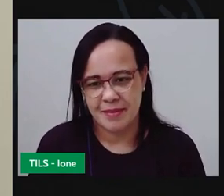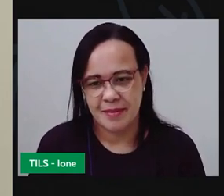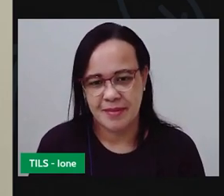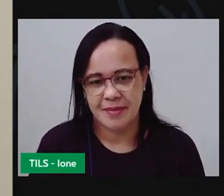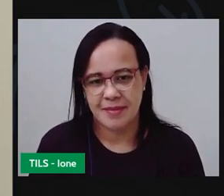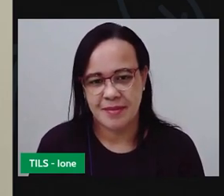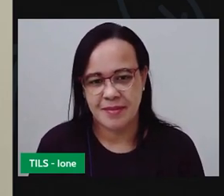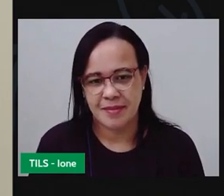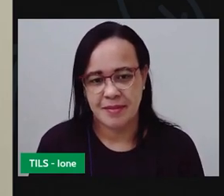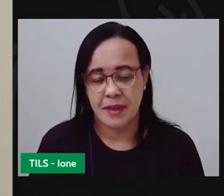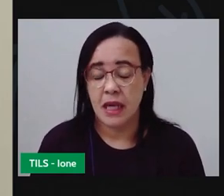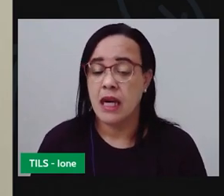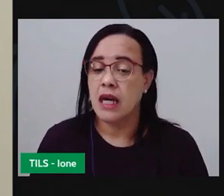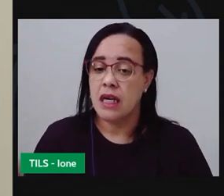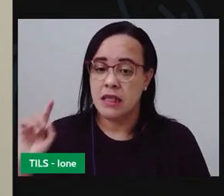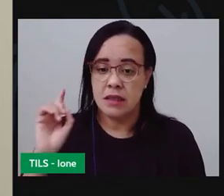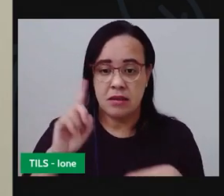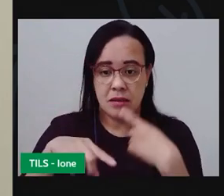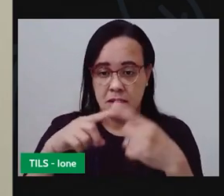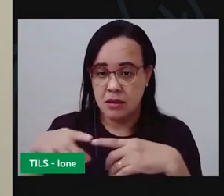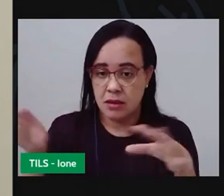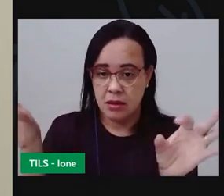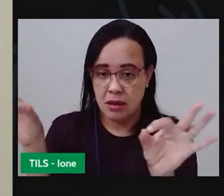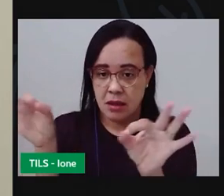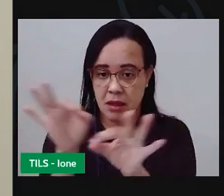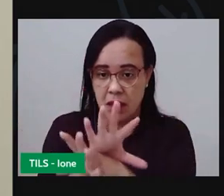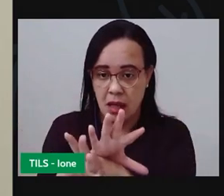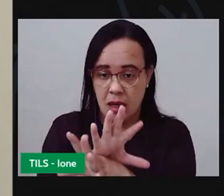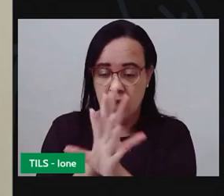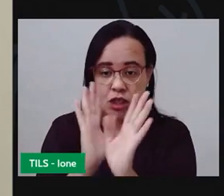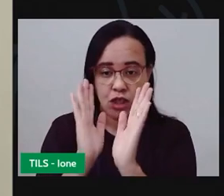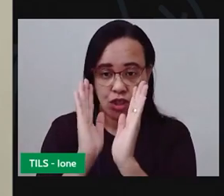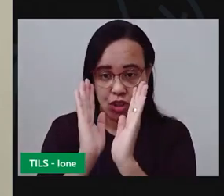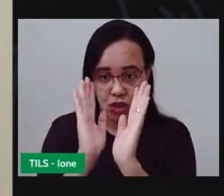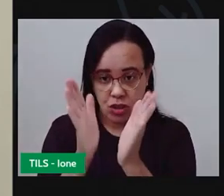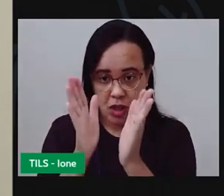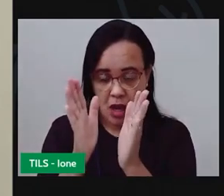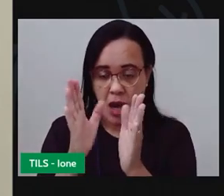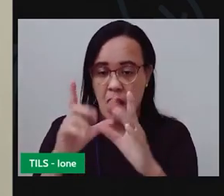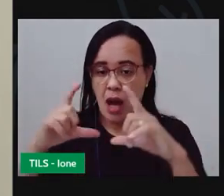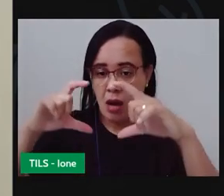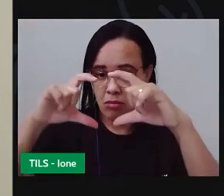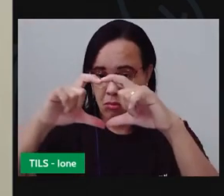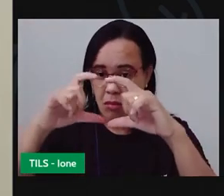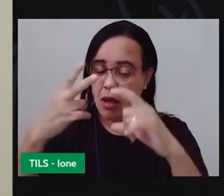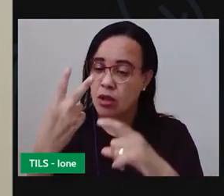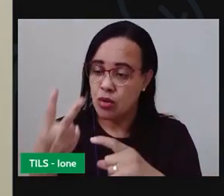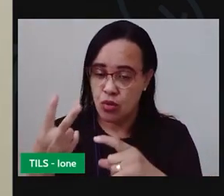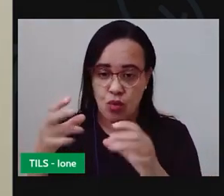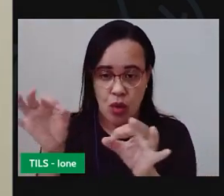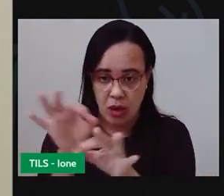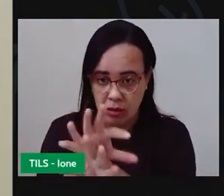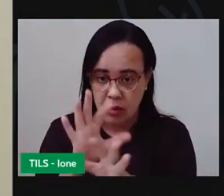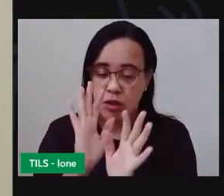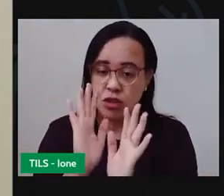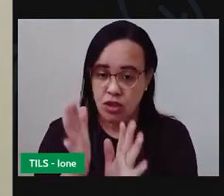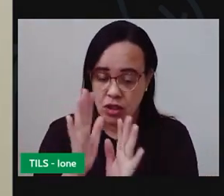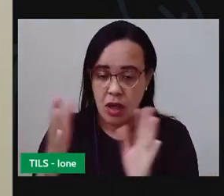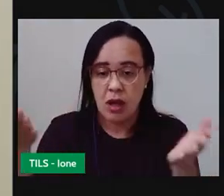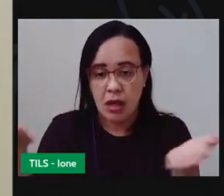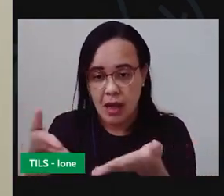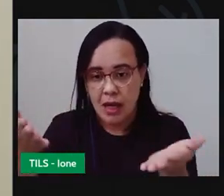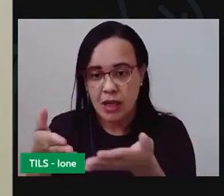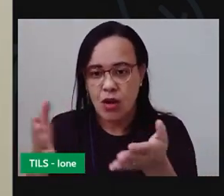depois que você cortar já está ali com as suas argolas prontas agora